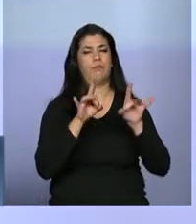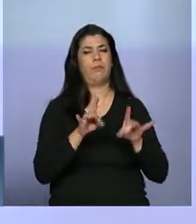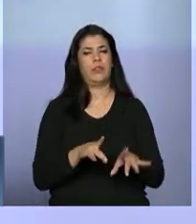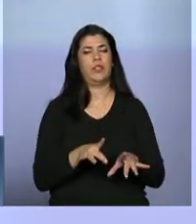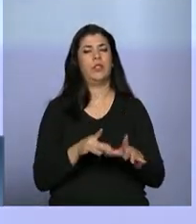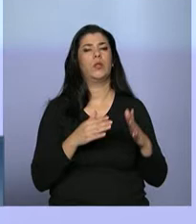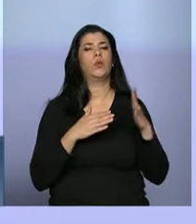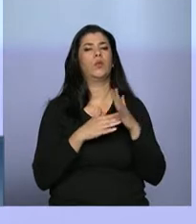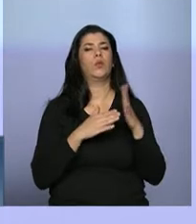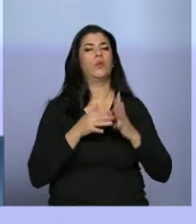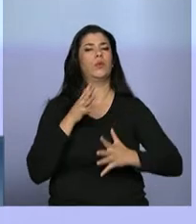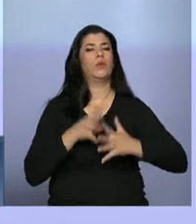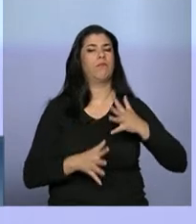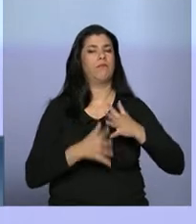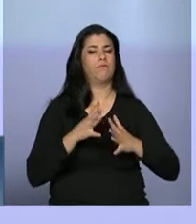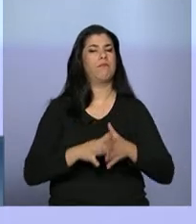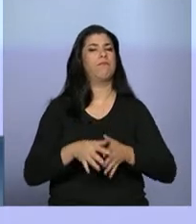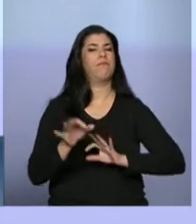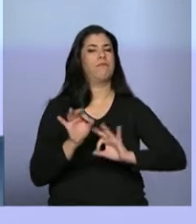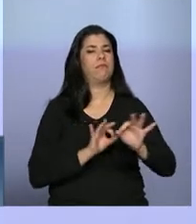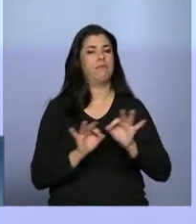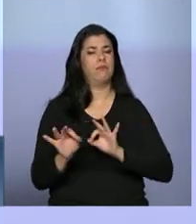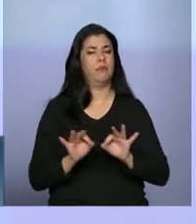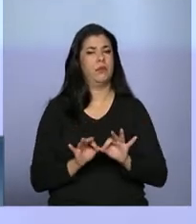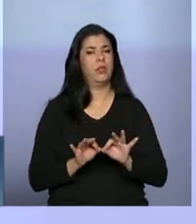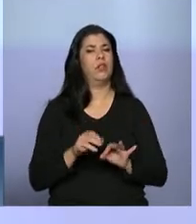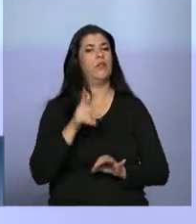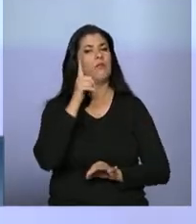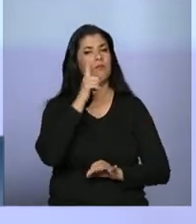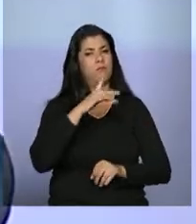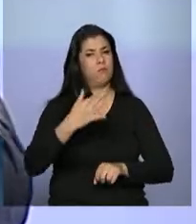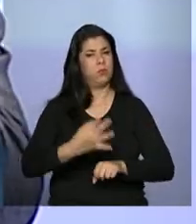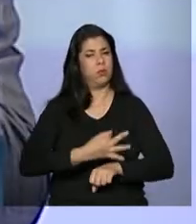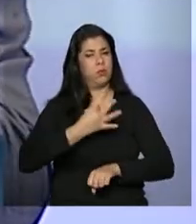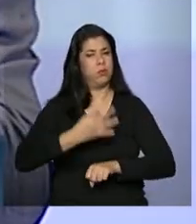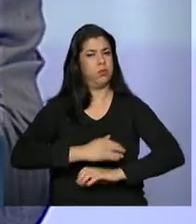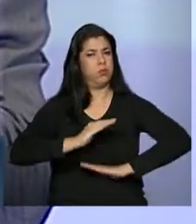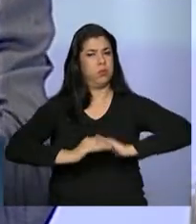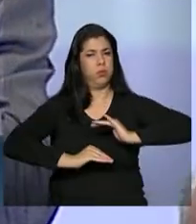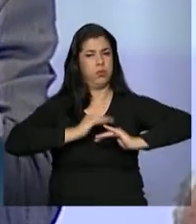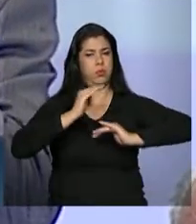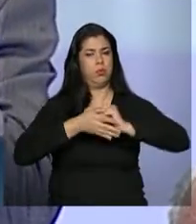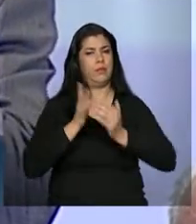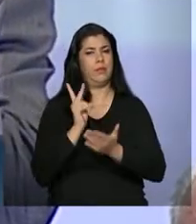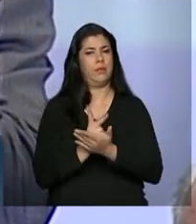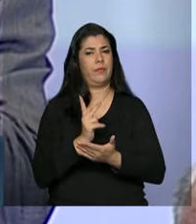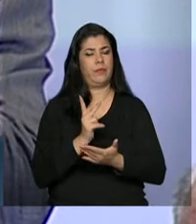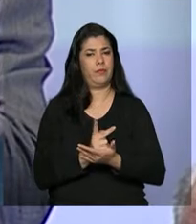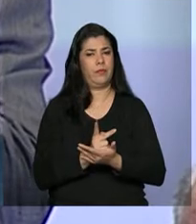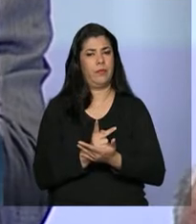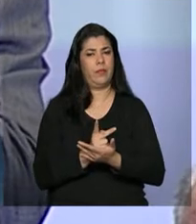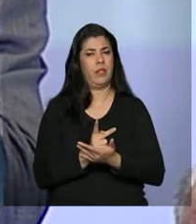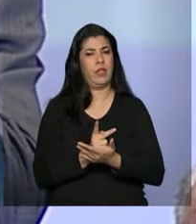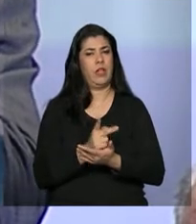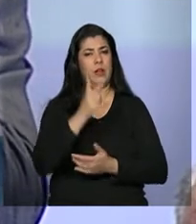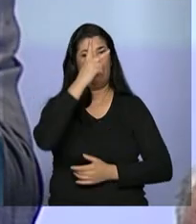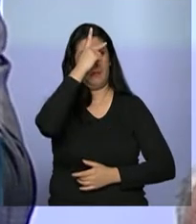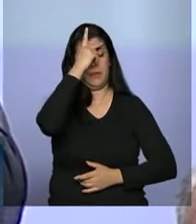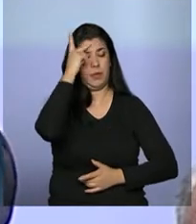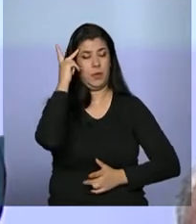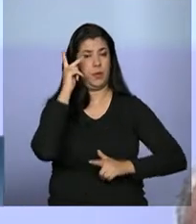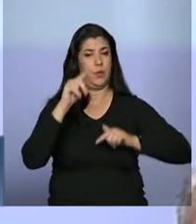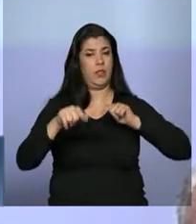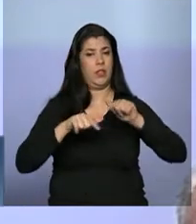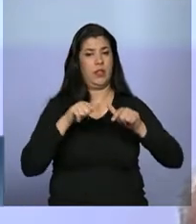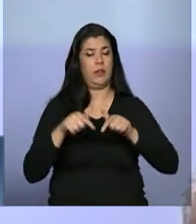E eu tenho certeza que nós vamos continuar superando esses obstáculos. quem atua no Ministério